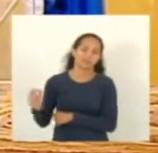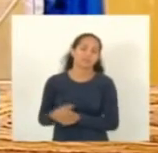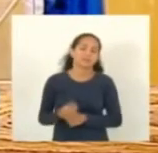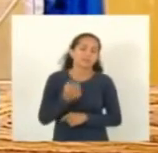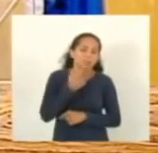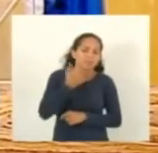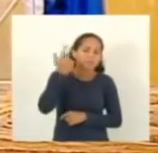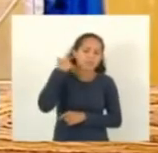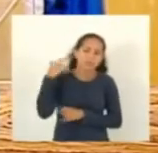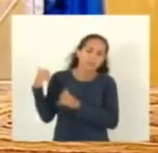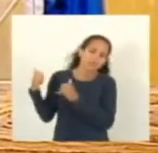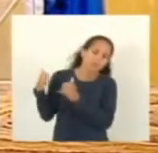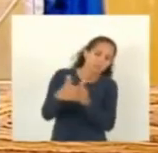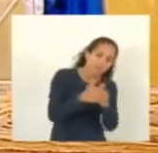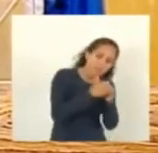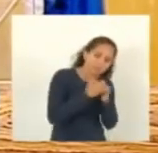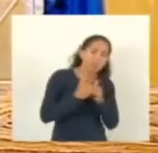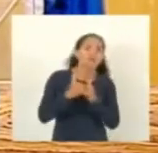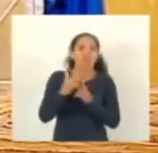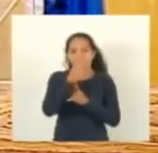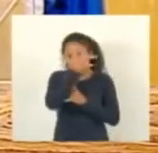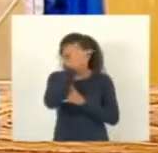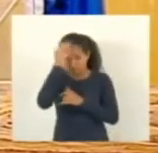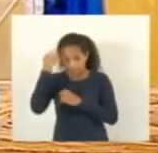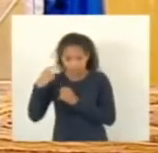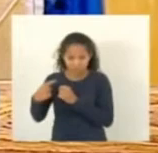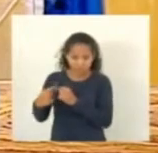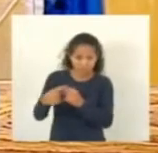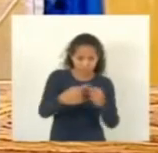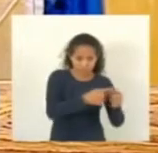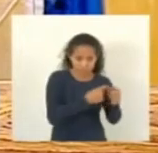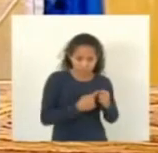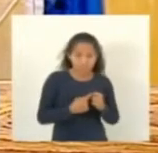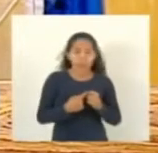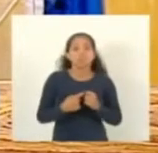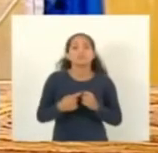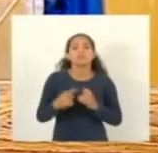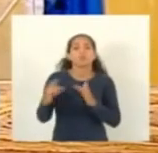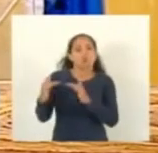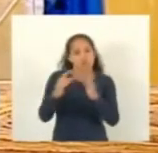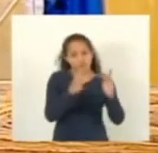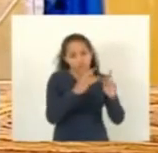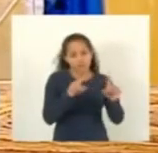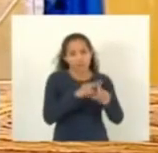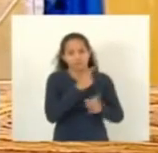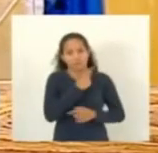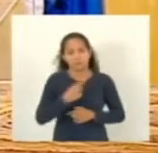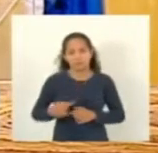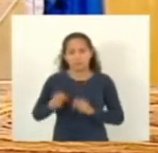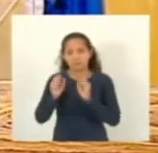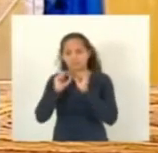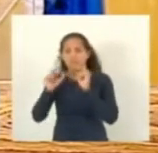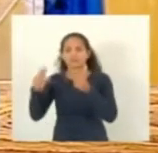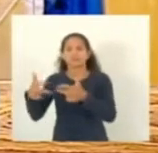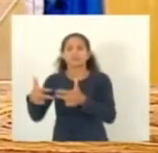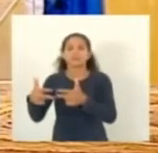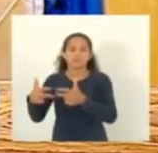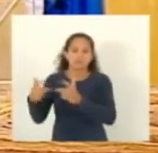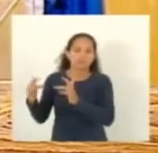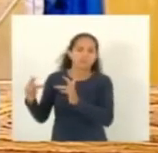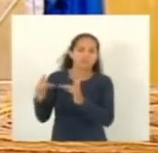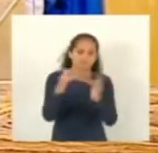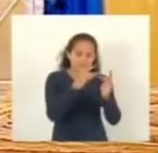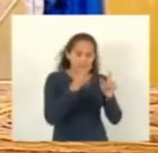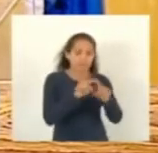aos prefeitos desses municípios para que cobrem. Fizemos também aos presidentes das câmaras. E fizemos ao